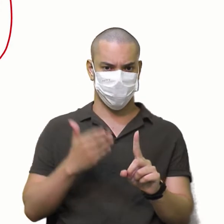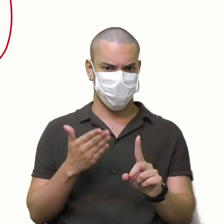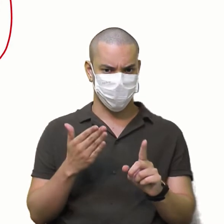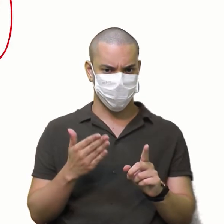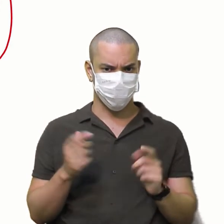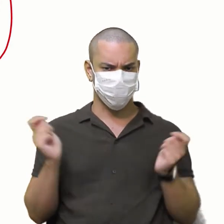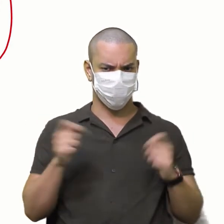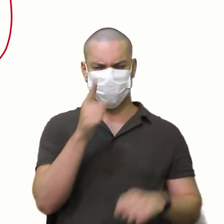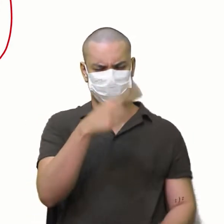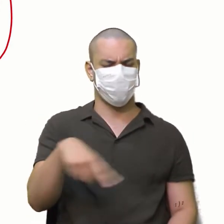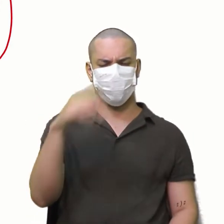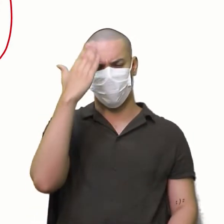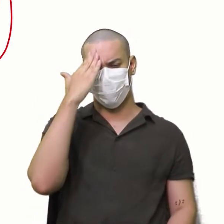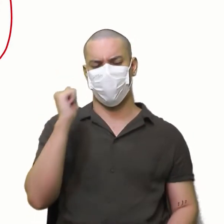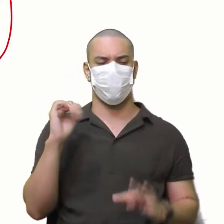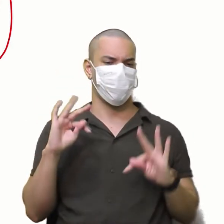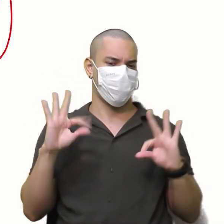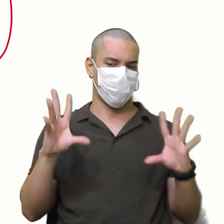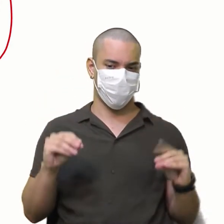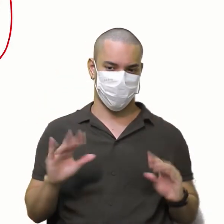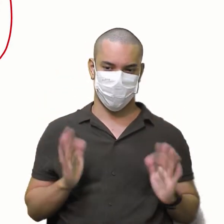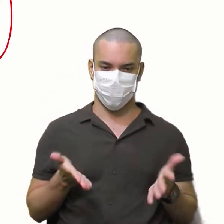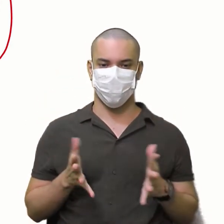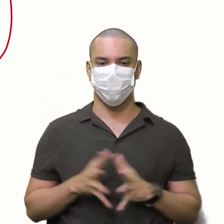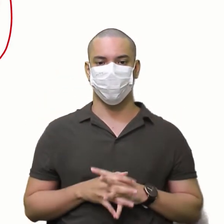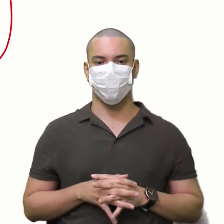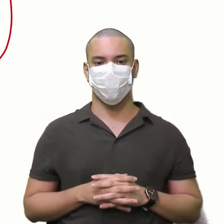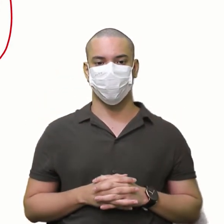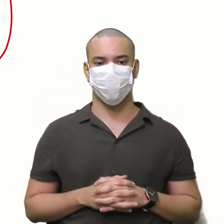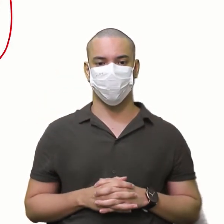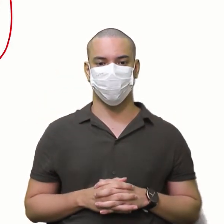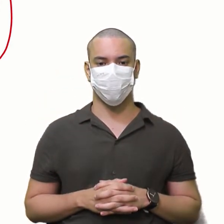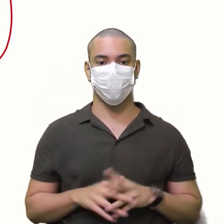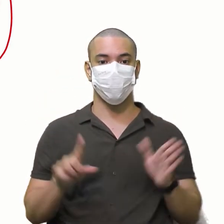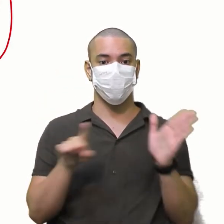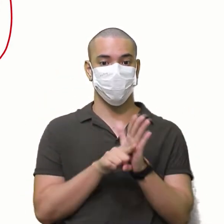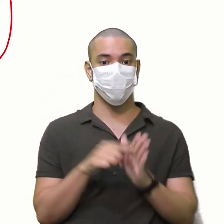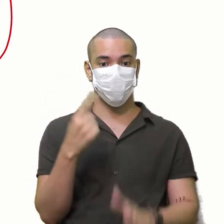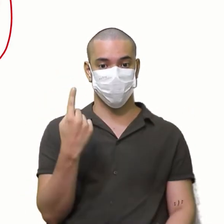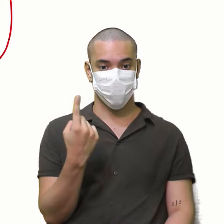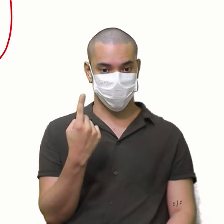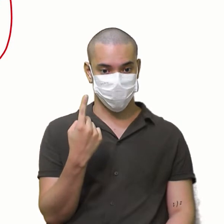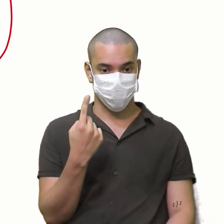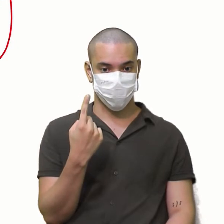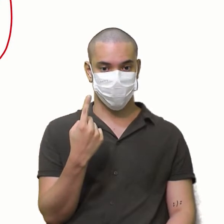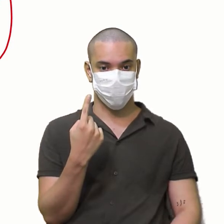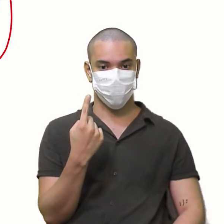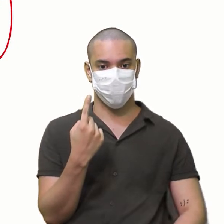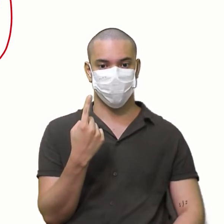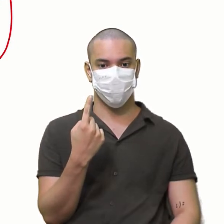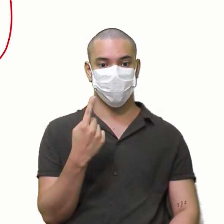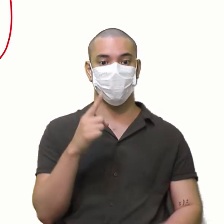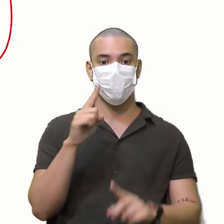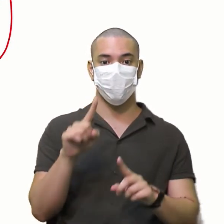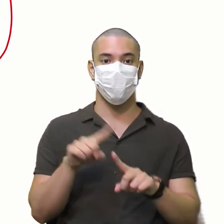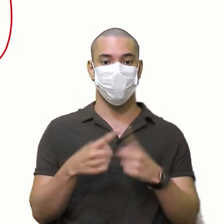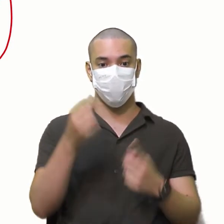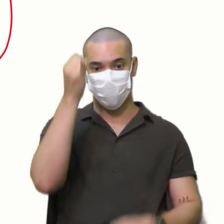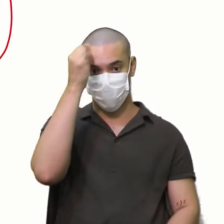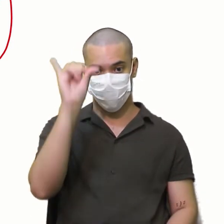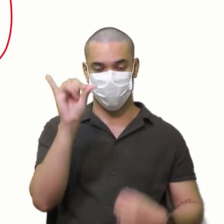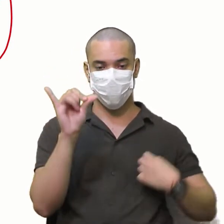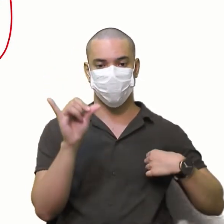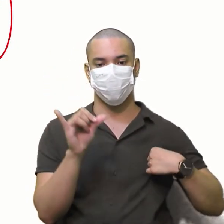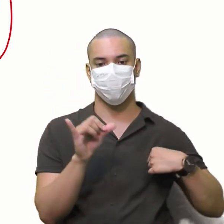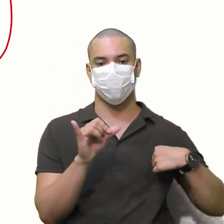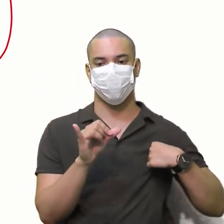Já estão afiados Estão afiados, né? Menos 1 vezes 1 Menos 1 Menos 1 É, vamos colocar o passo a passo Para eles não se confundirem 3